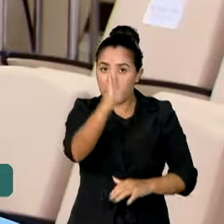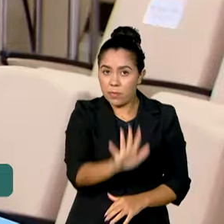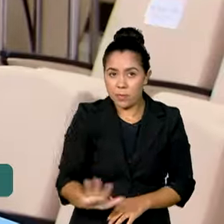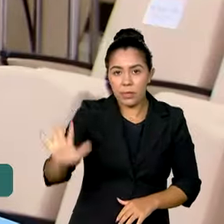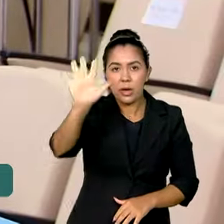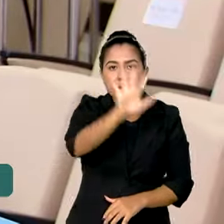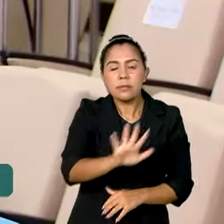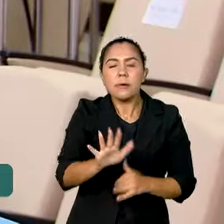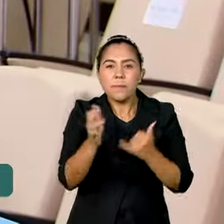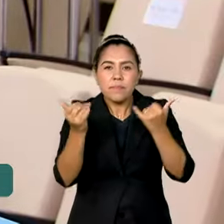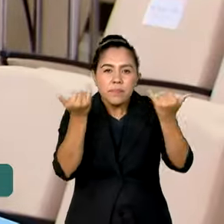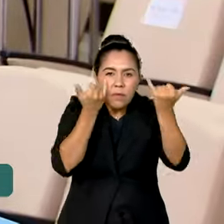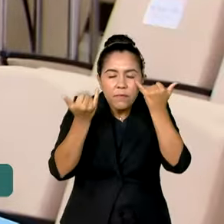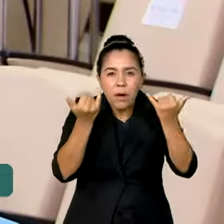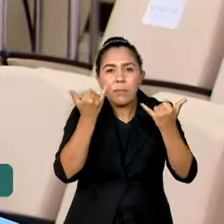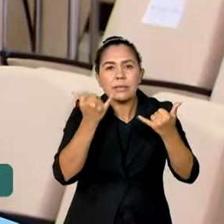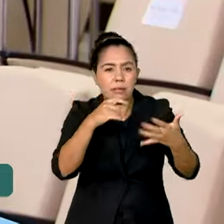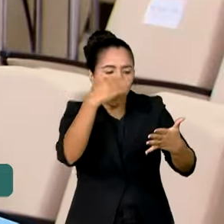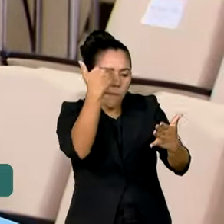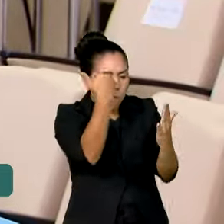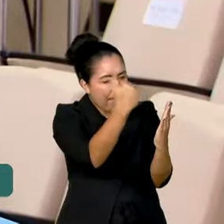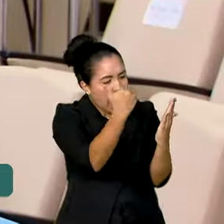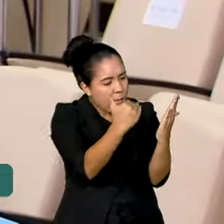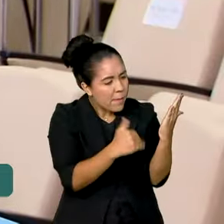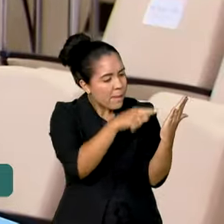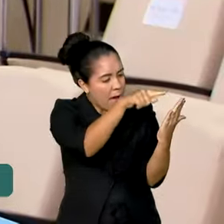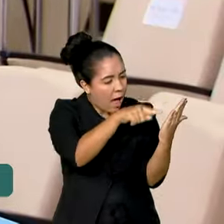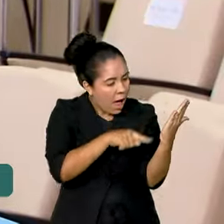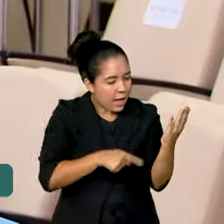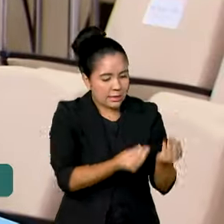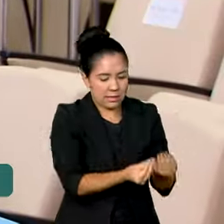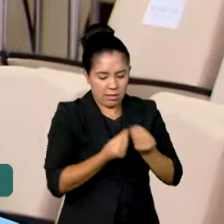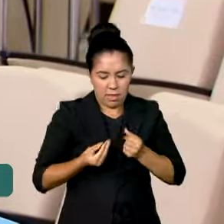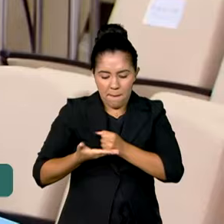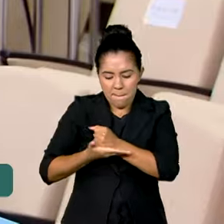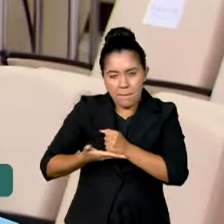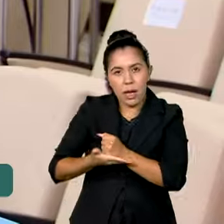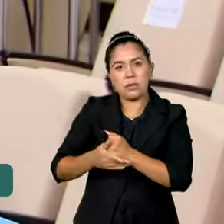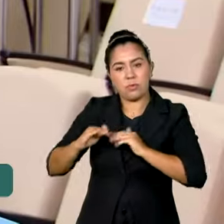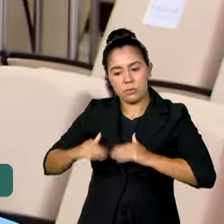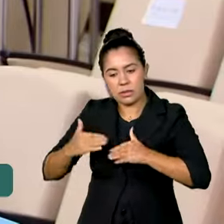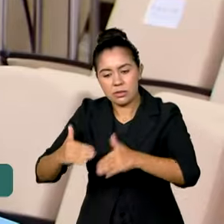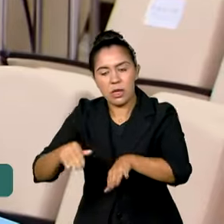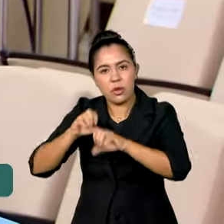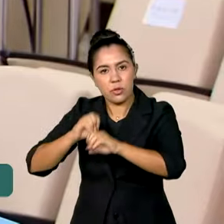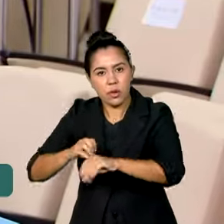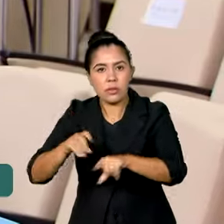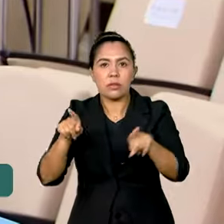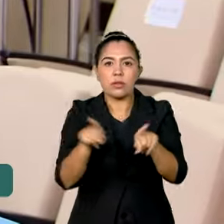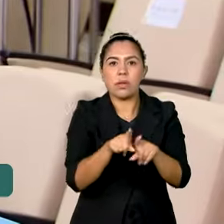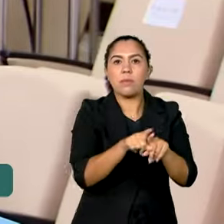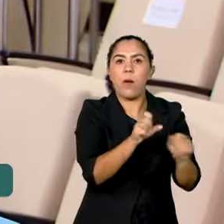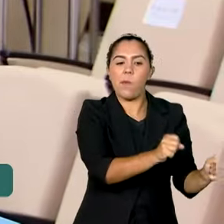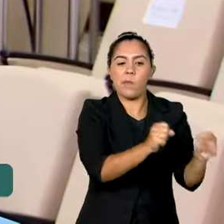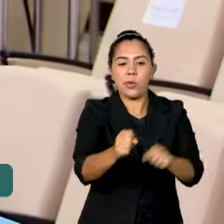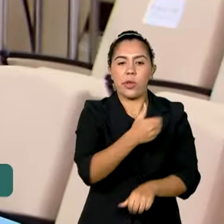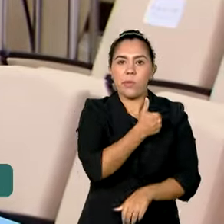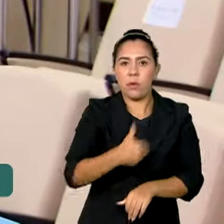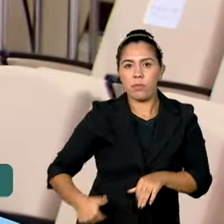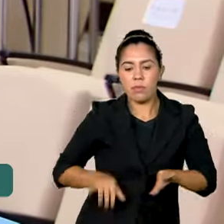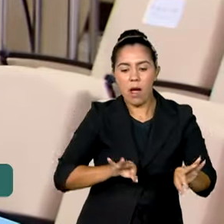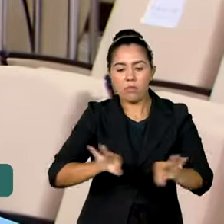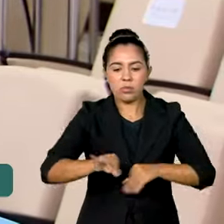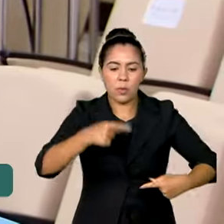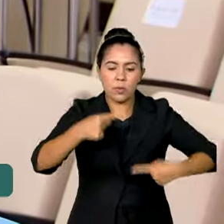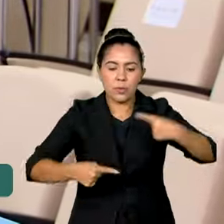dados são os que informam, que embasam o Ministério da Educação, o Poder Público, para a formulação de políticas públicas